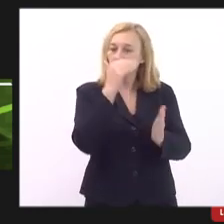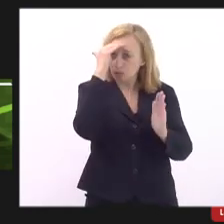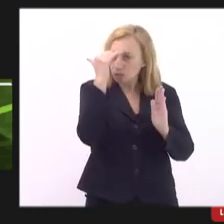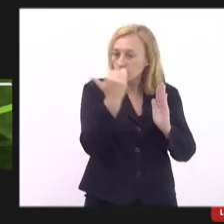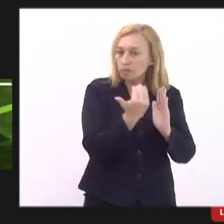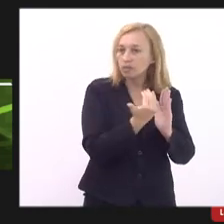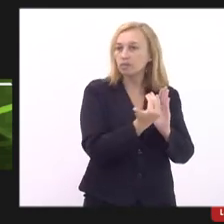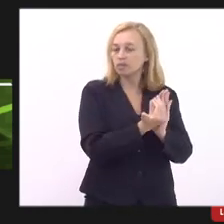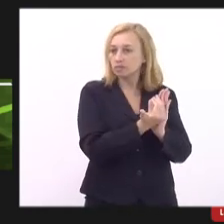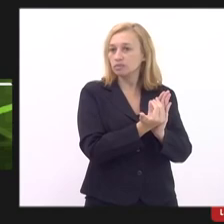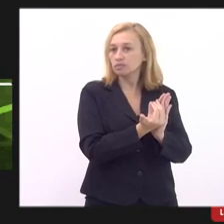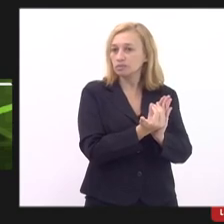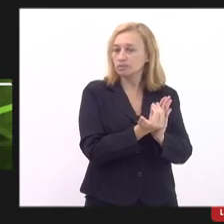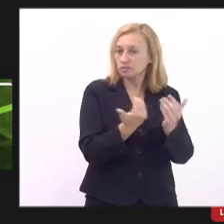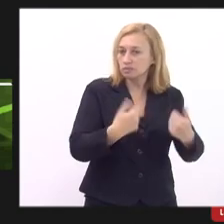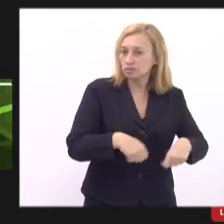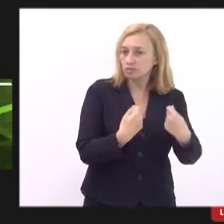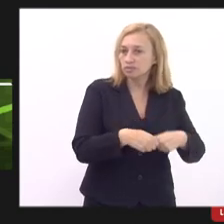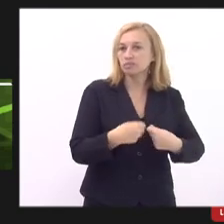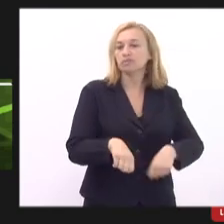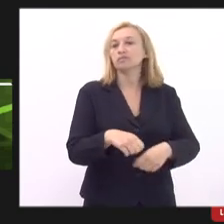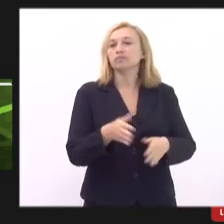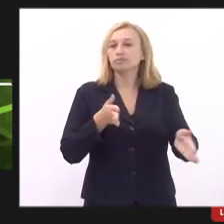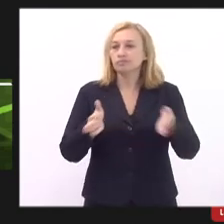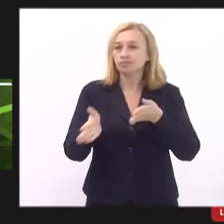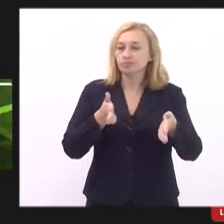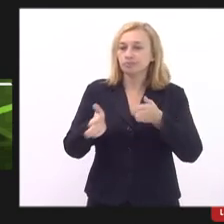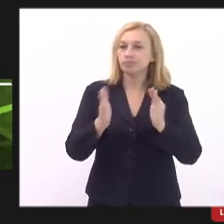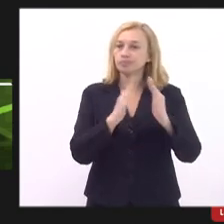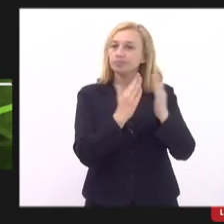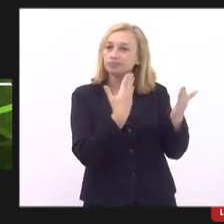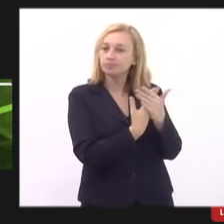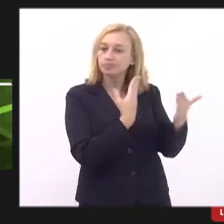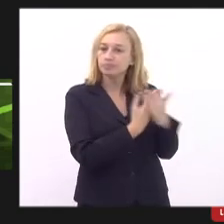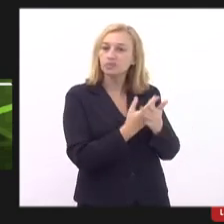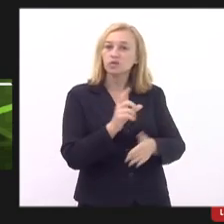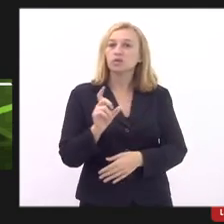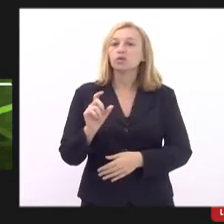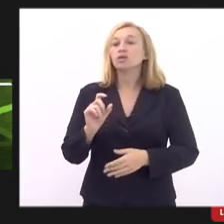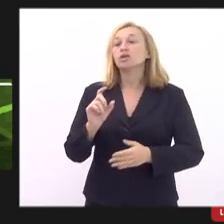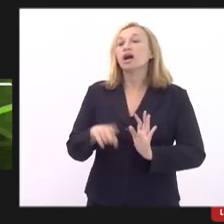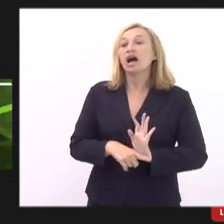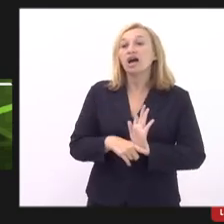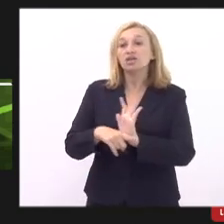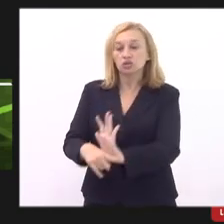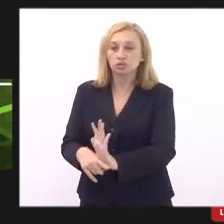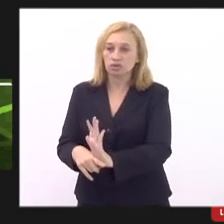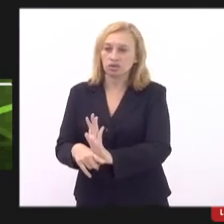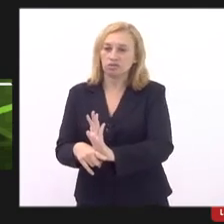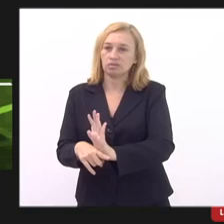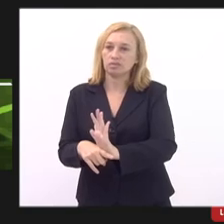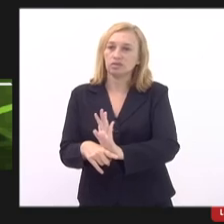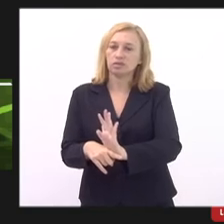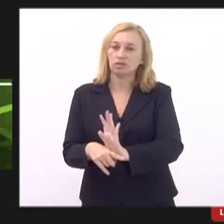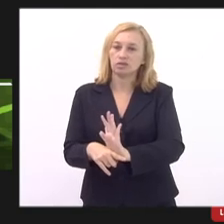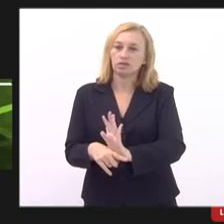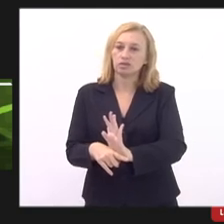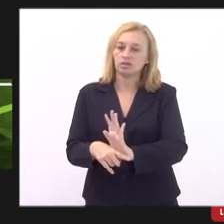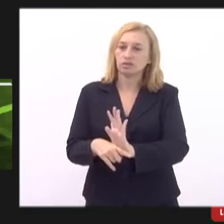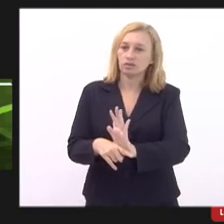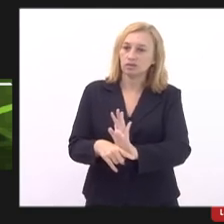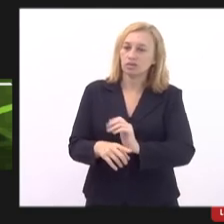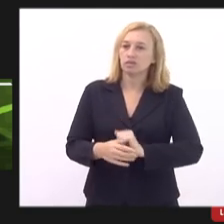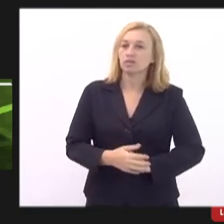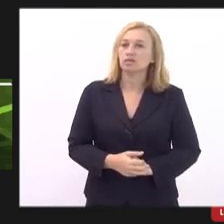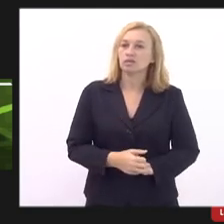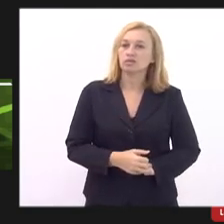necessidades nutricionais durante o período letivo o que contribui com a permanência